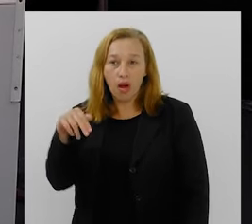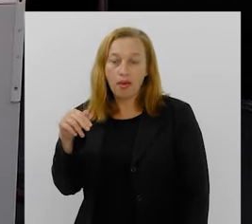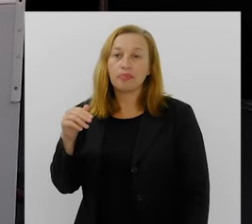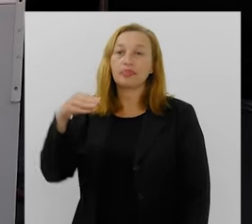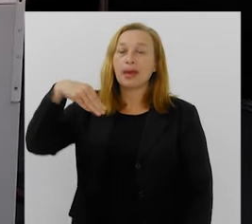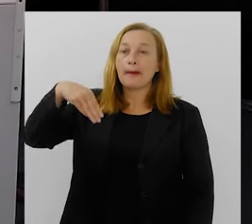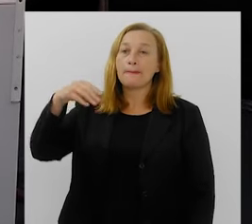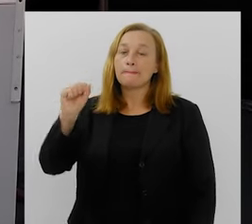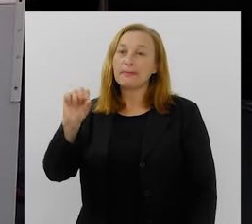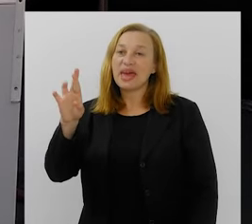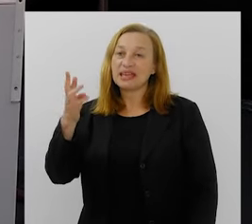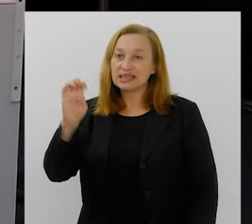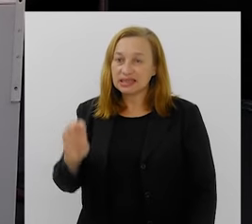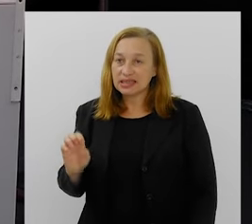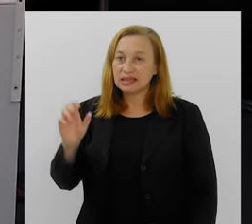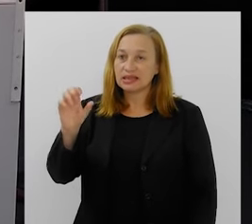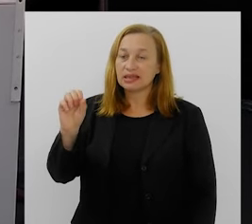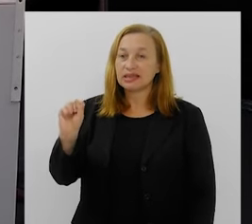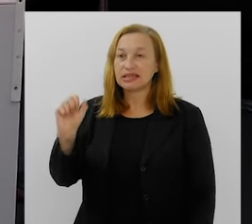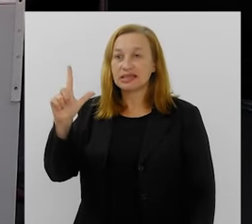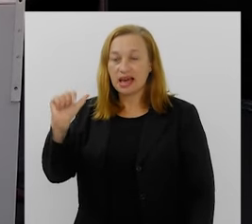mestre sala do Salgueiro.